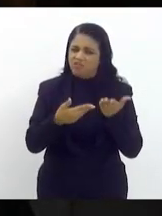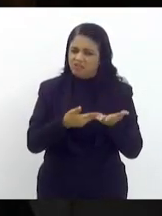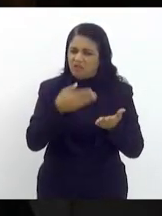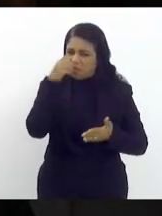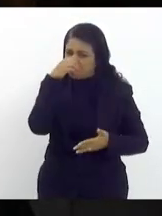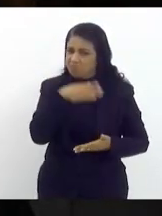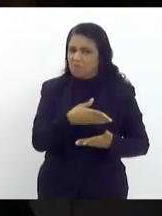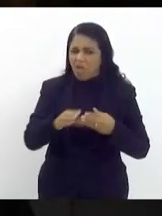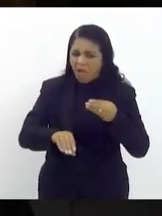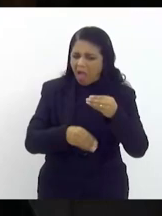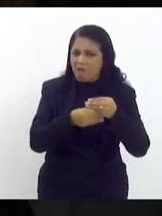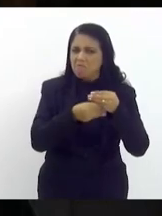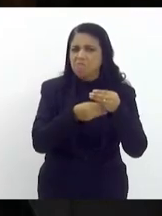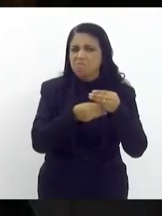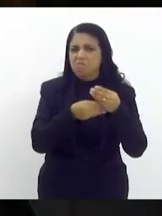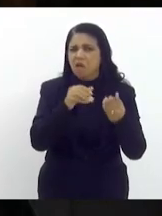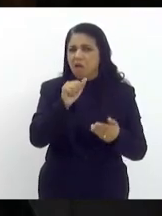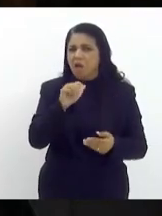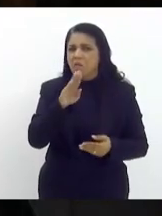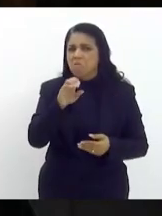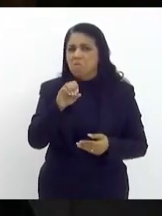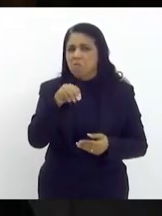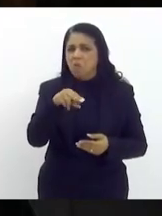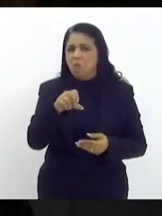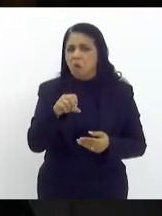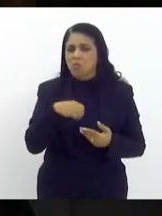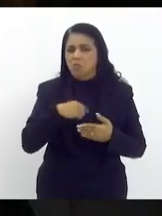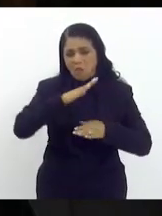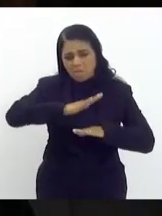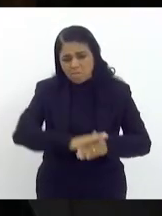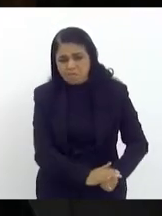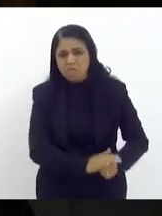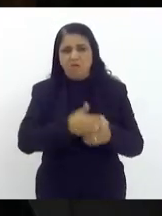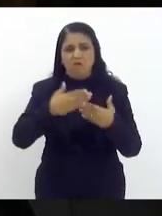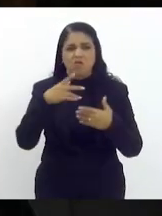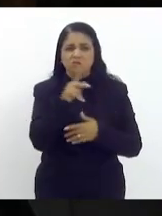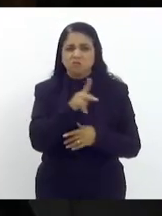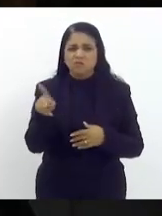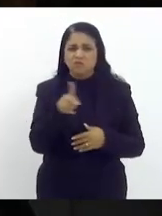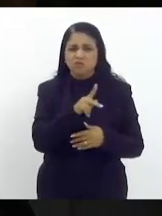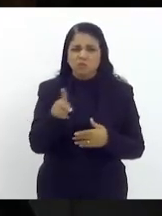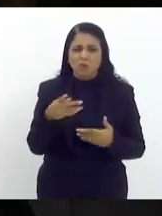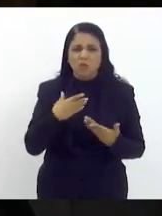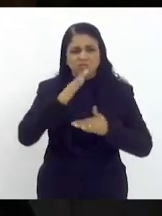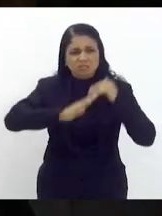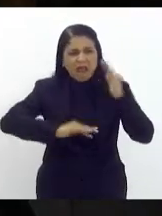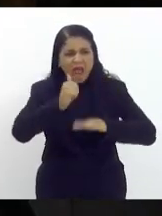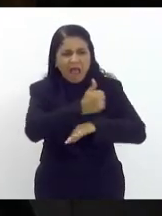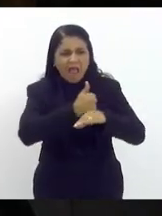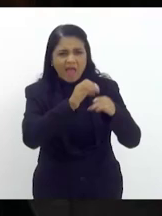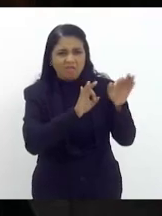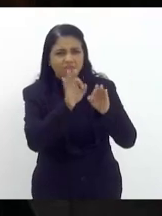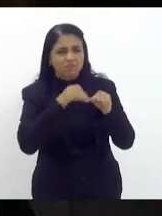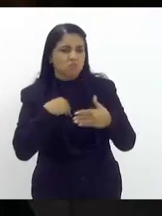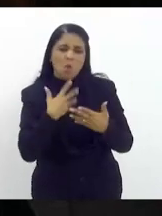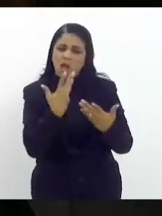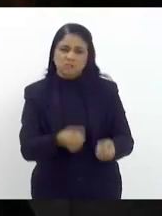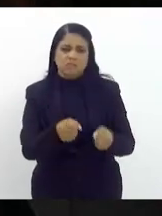abono que achata a carreira dos professores durante mais de uma década essa proposta é inaceitável